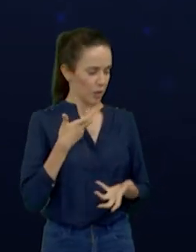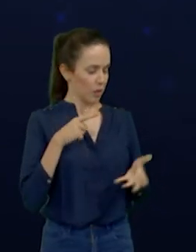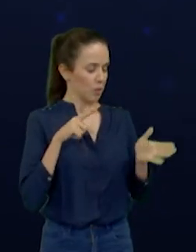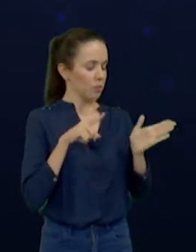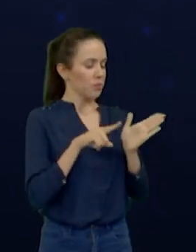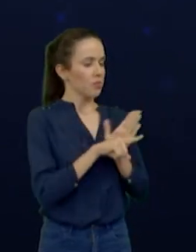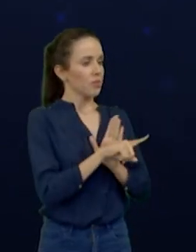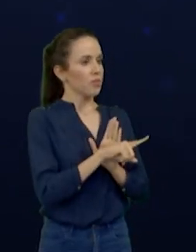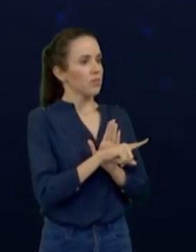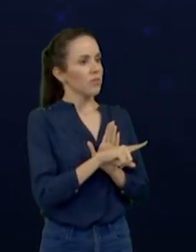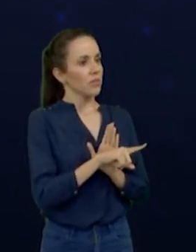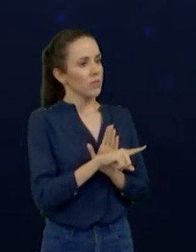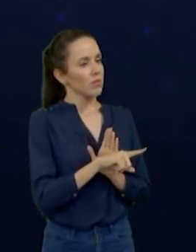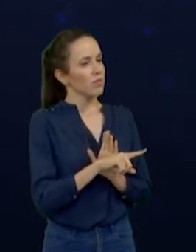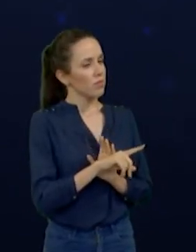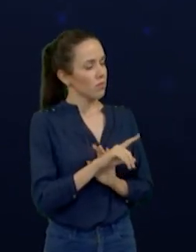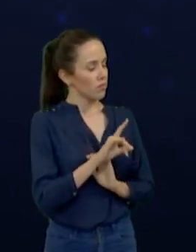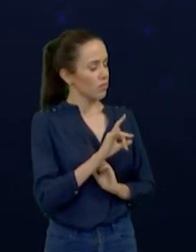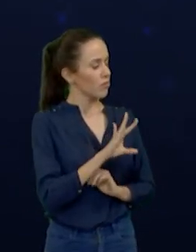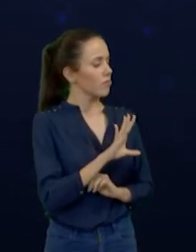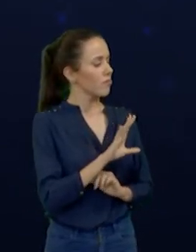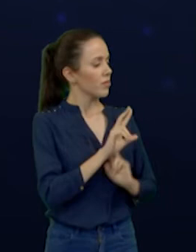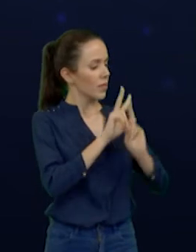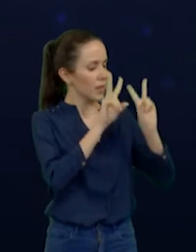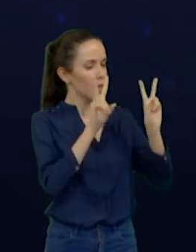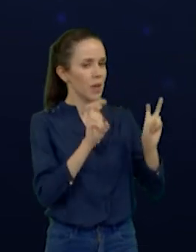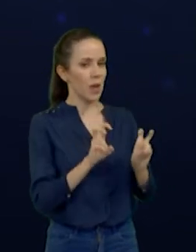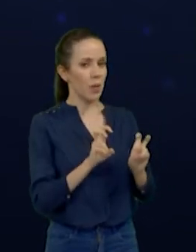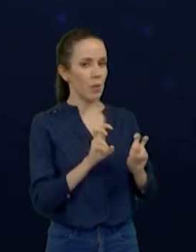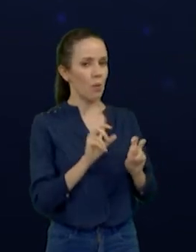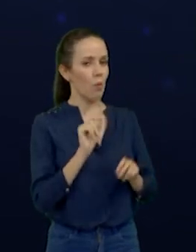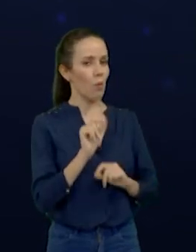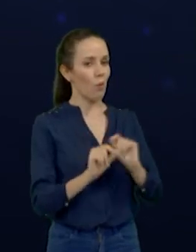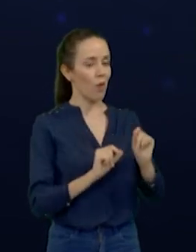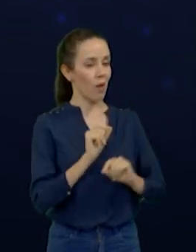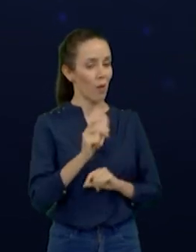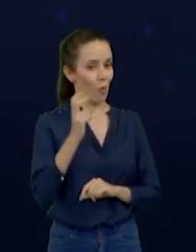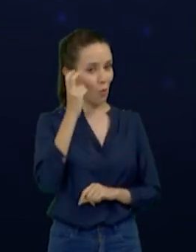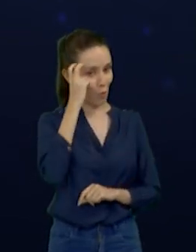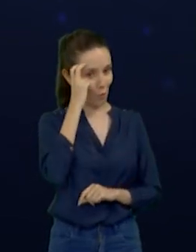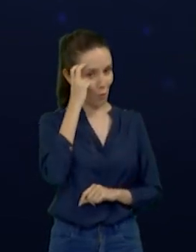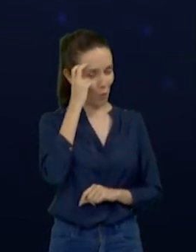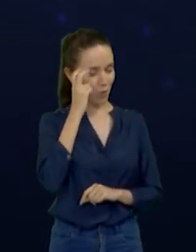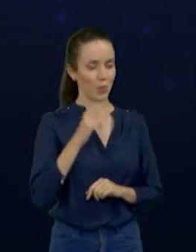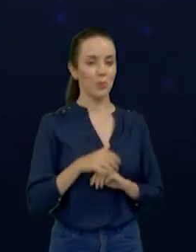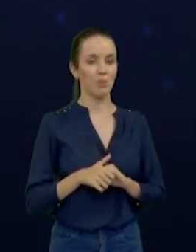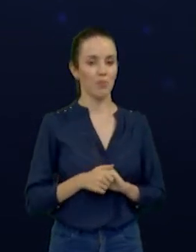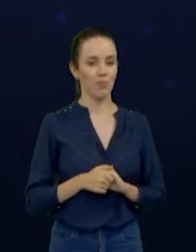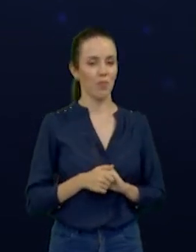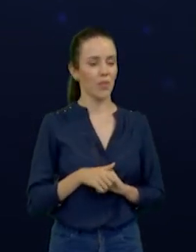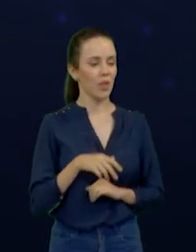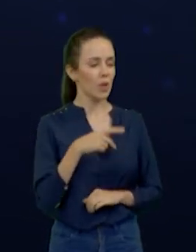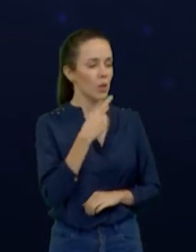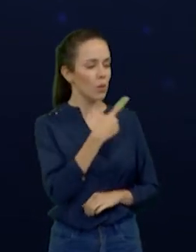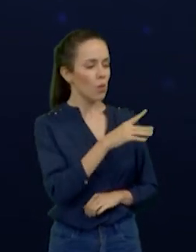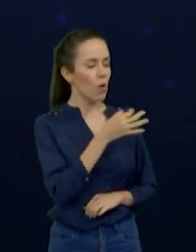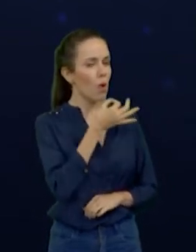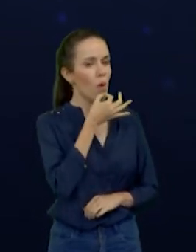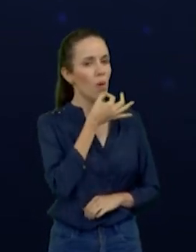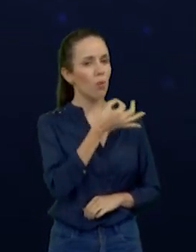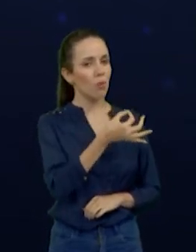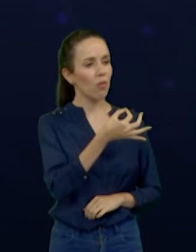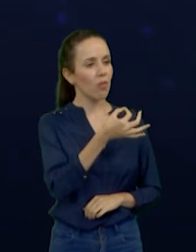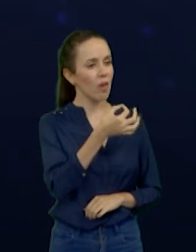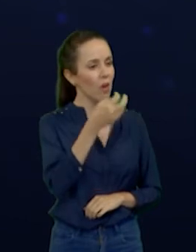gostaria de fazer uma pergunta a respeito de cultura em nossa cidade. Eu gostaria de saber sua opinião sobre a cultura,